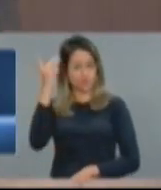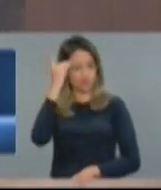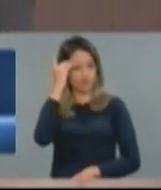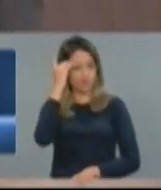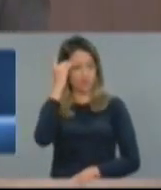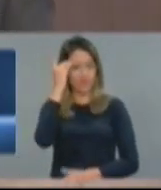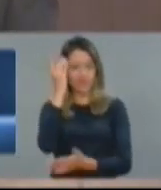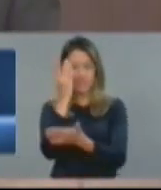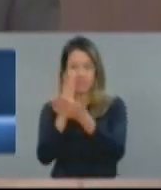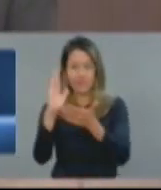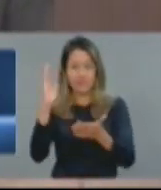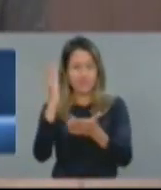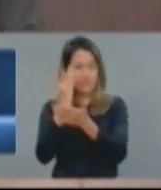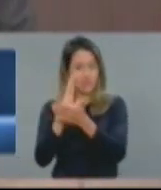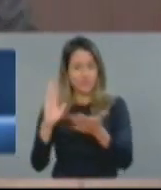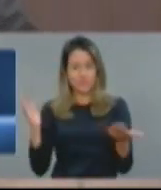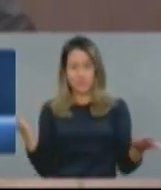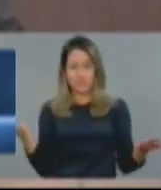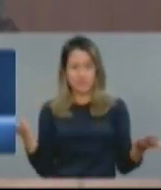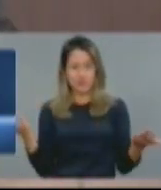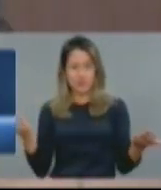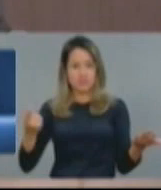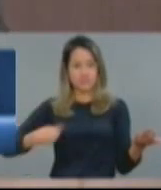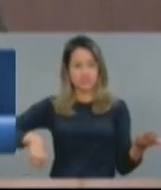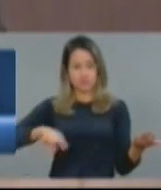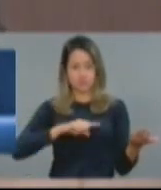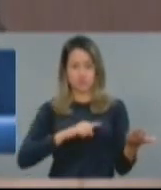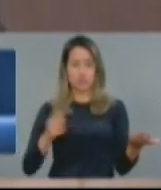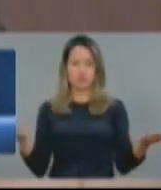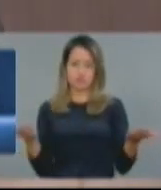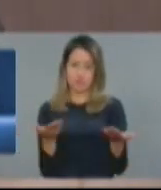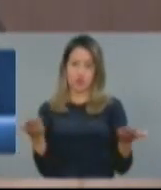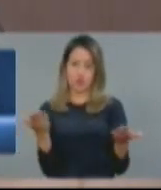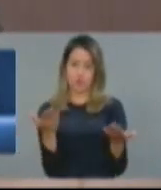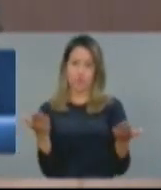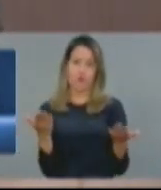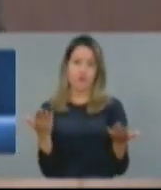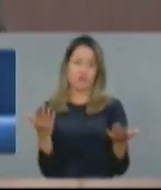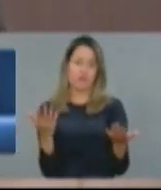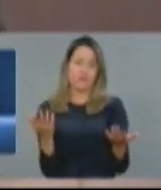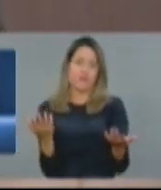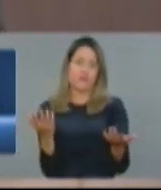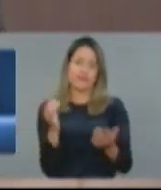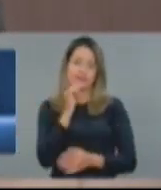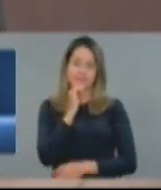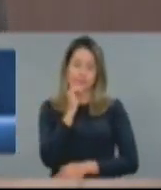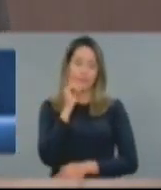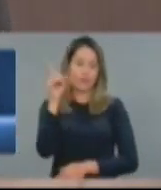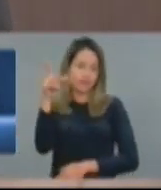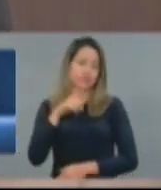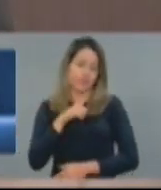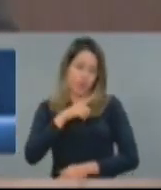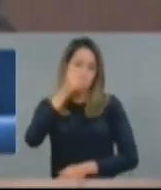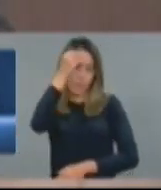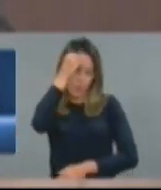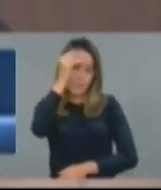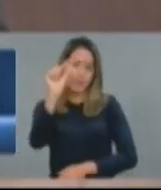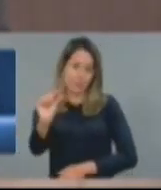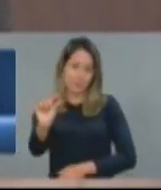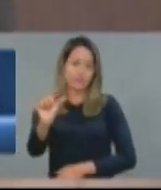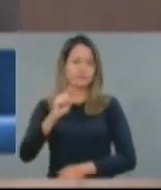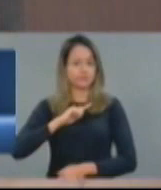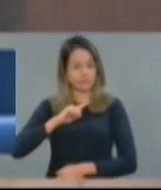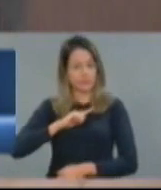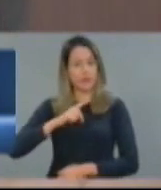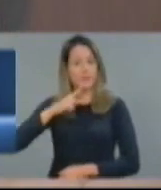Isso não quer dizer que nós vamos isentar o governo de suas responsabilidades também nesse processo. Mas qualquer